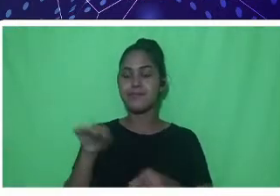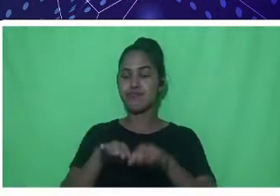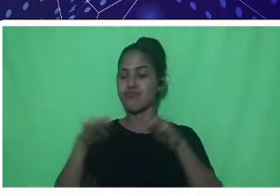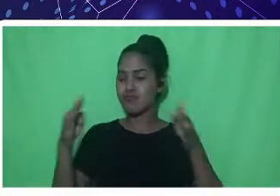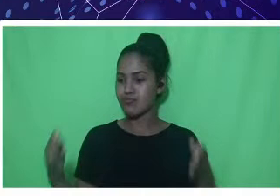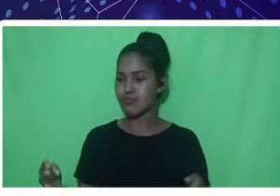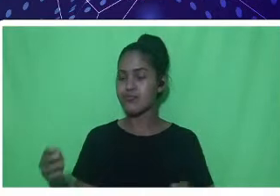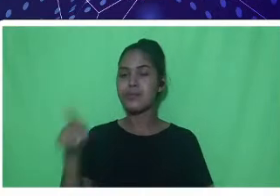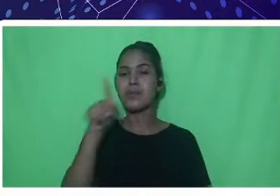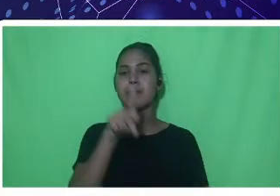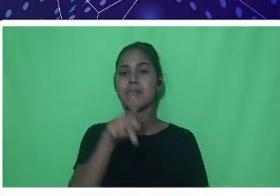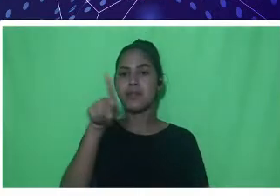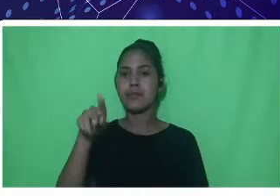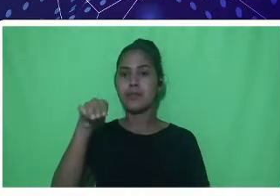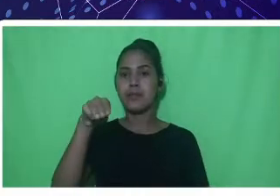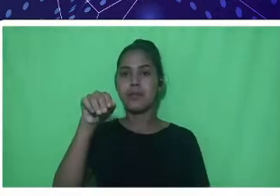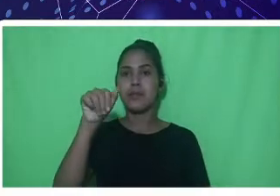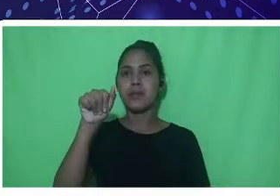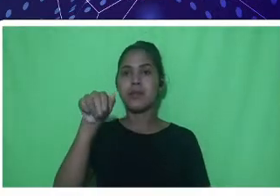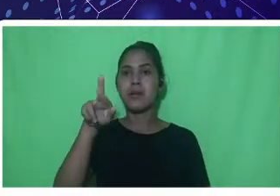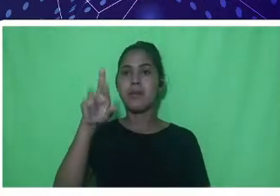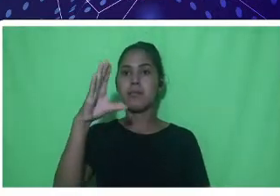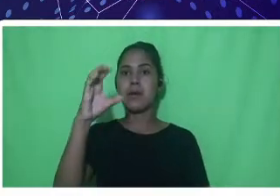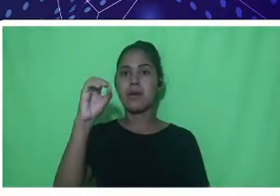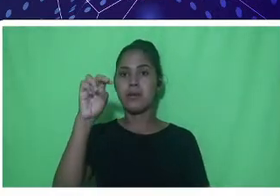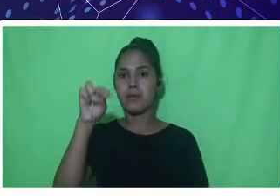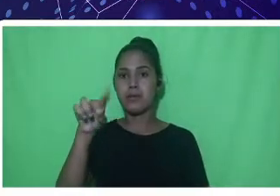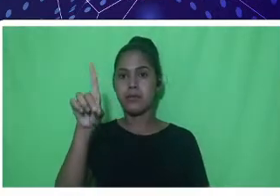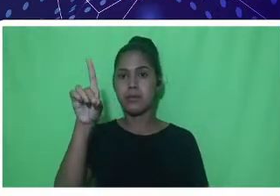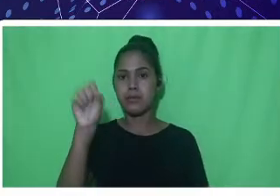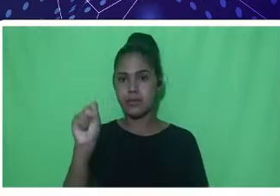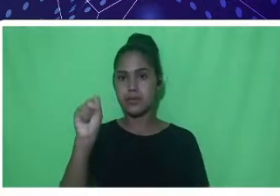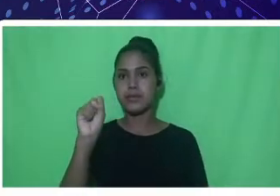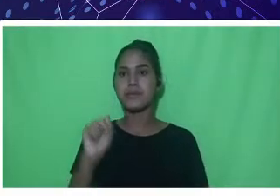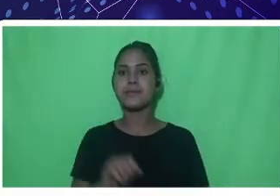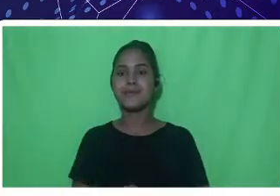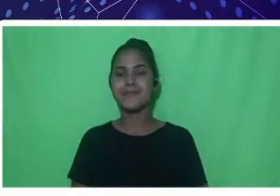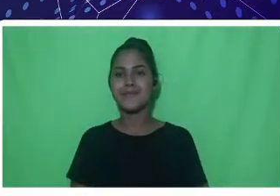primeiro sobre o papel da Engenharia de Pesca no estado de Conta.